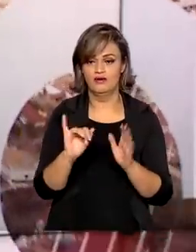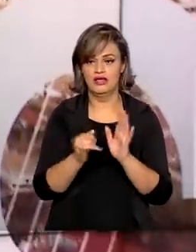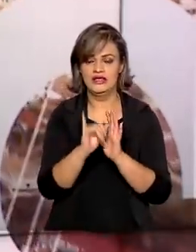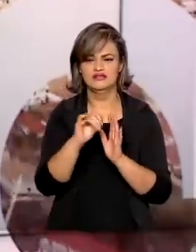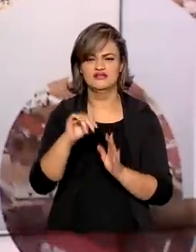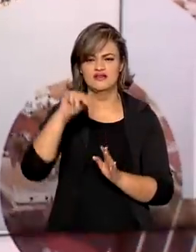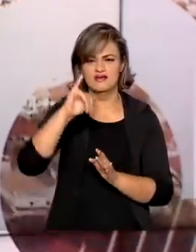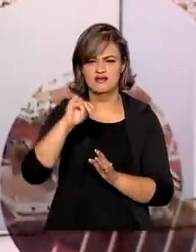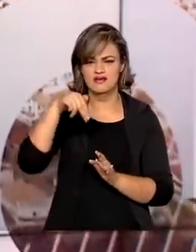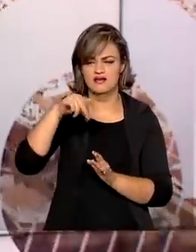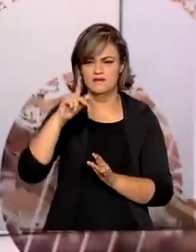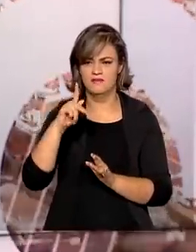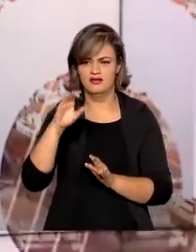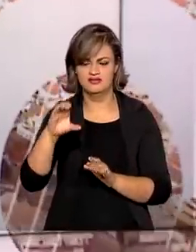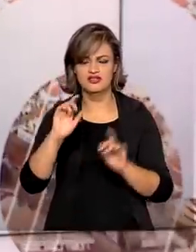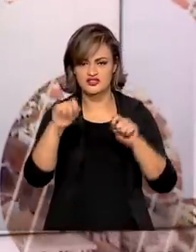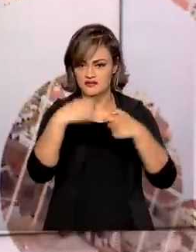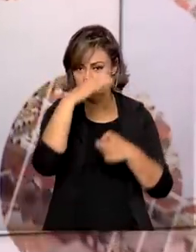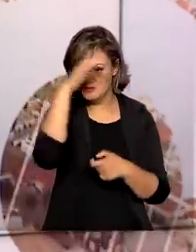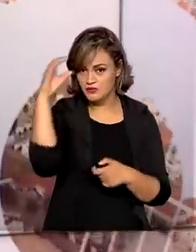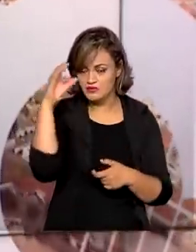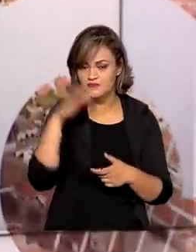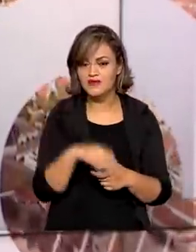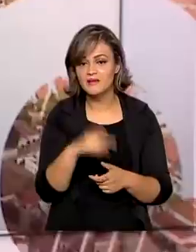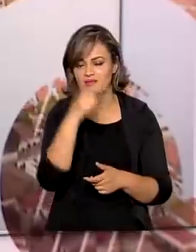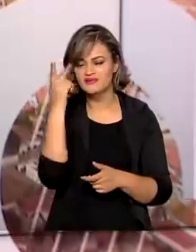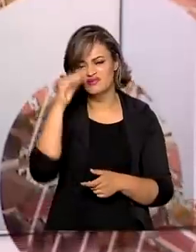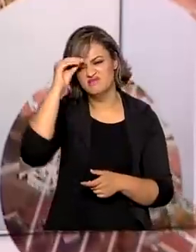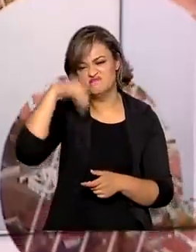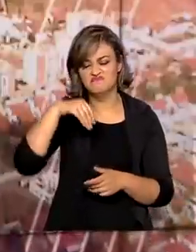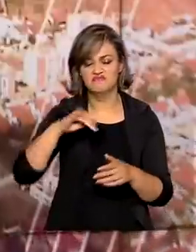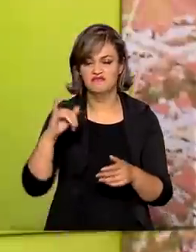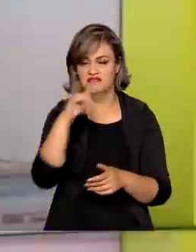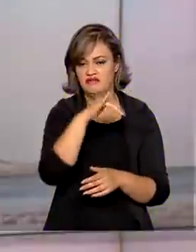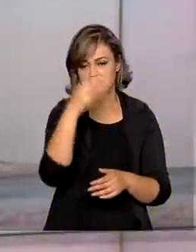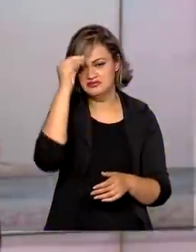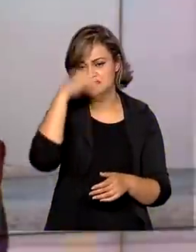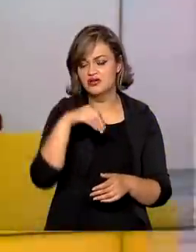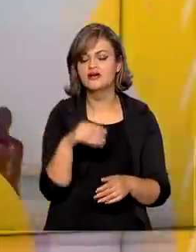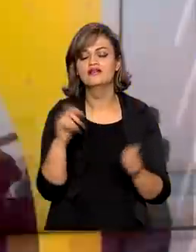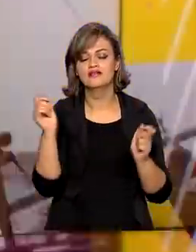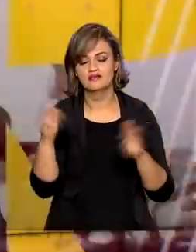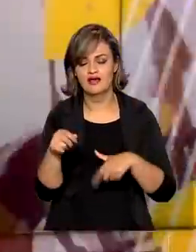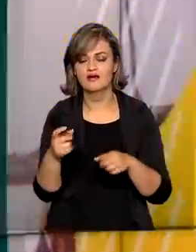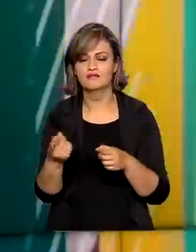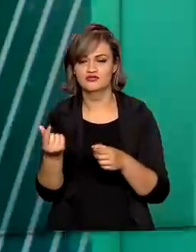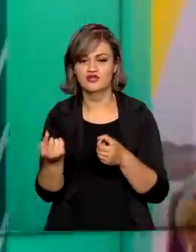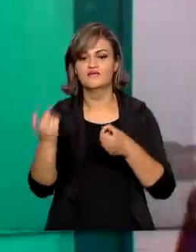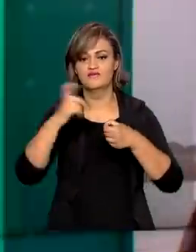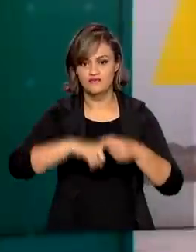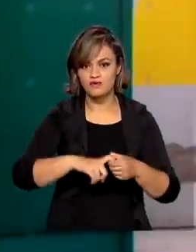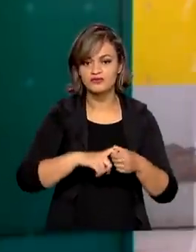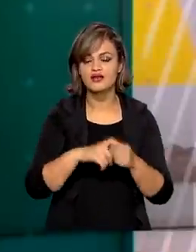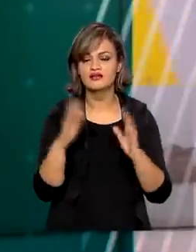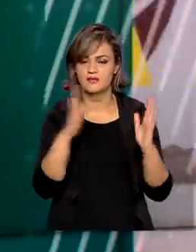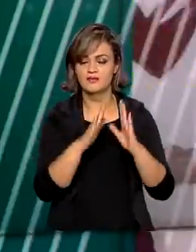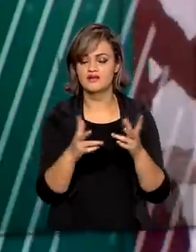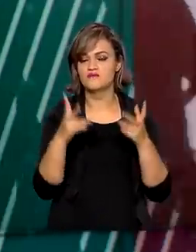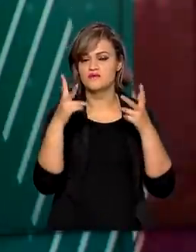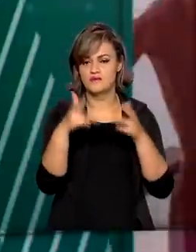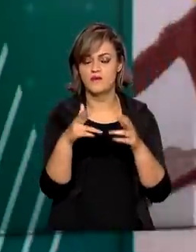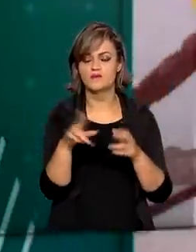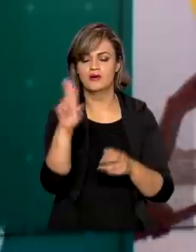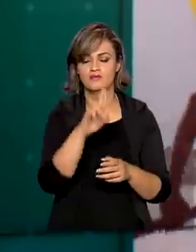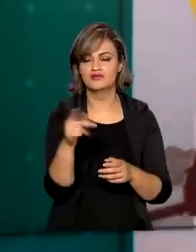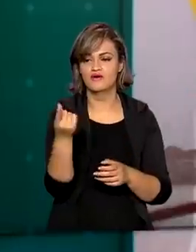Nacional de Preços ao Consumidor. Passageiros que desistiram dos voos também são beneficiados pela medida e têm o mesmo prazo para usar